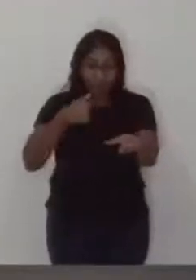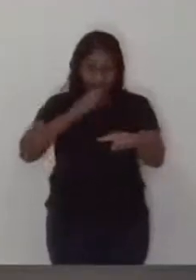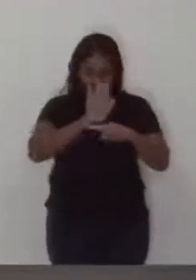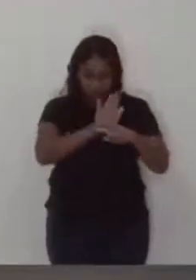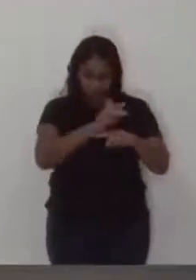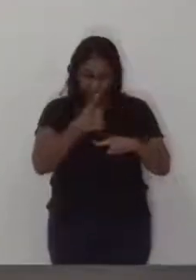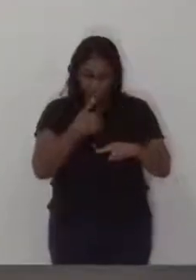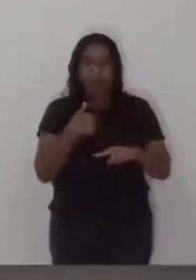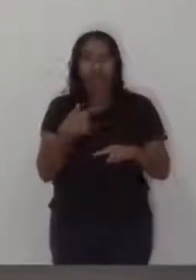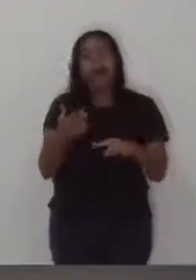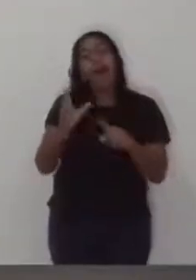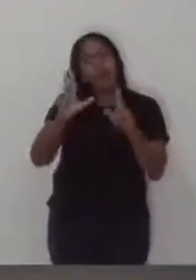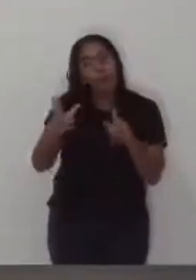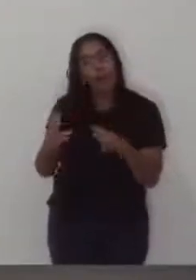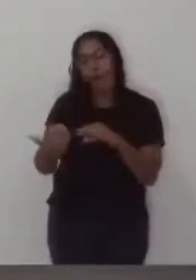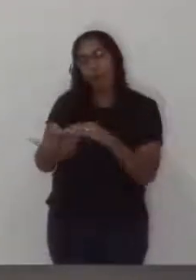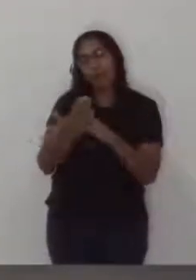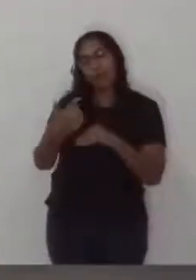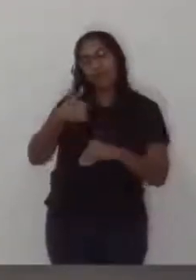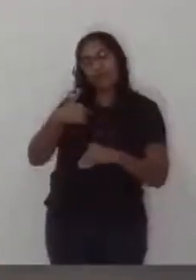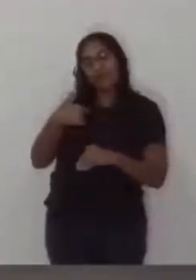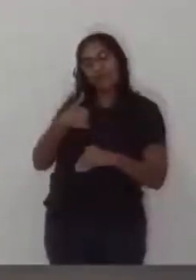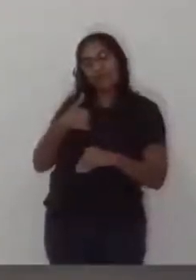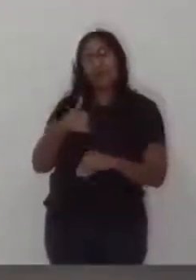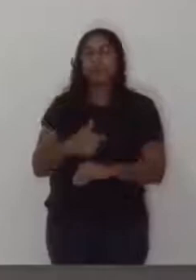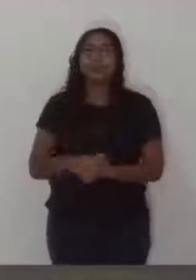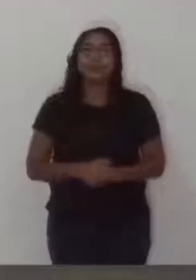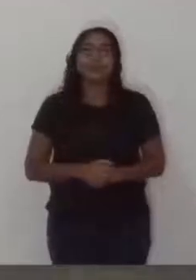foi a mim que o fizestes. Palavra da salvação.